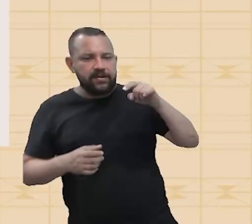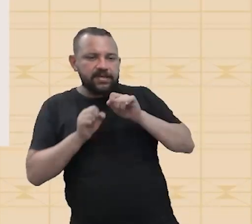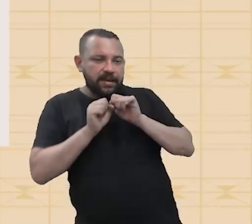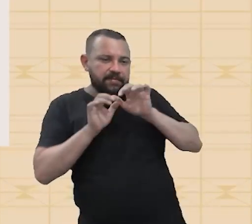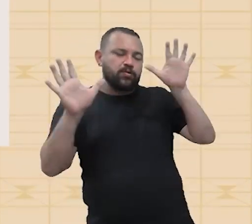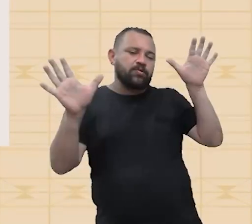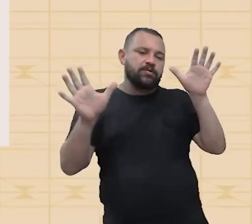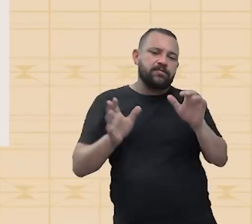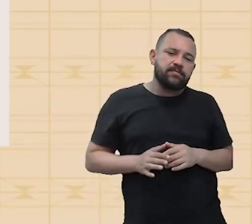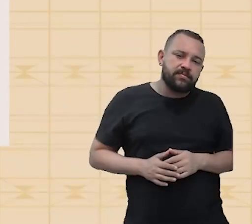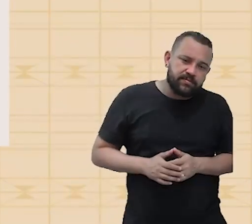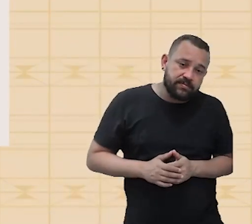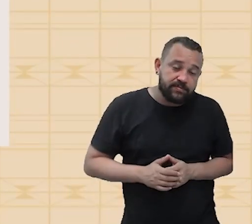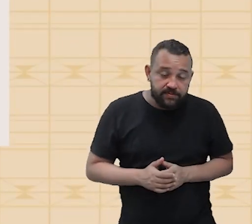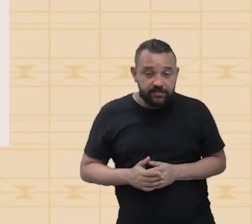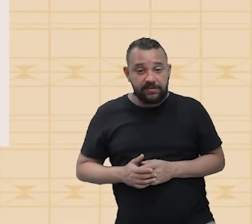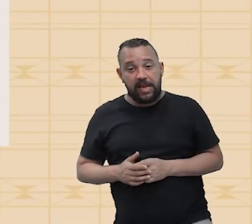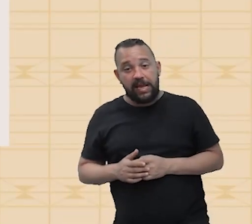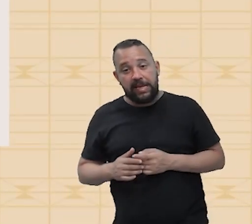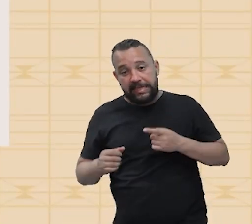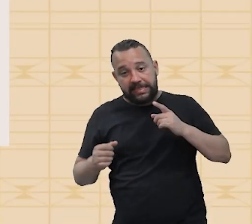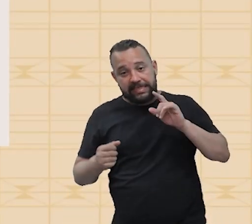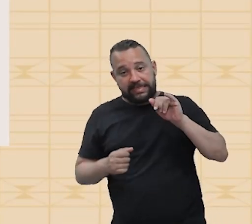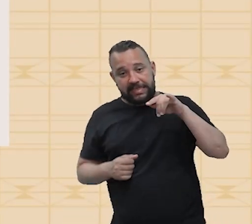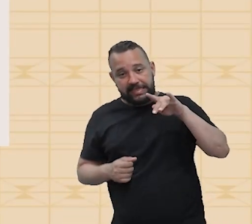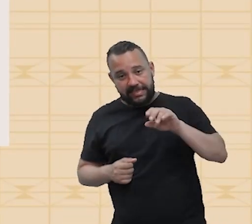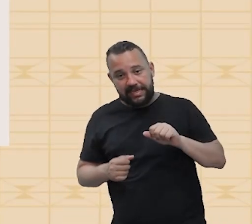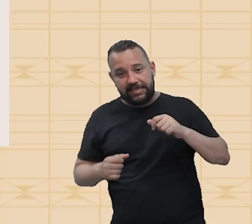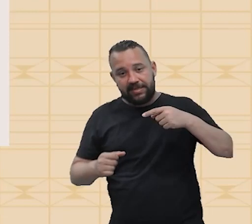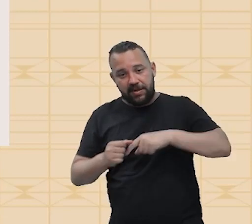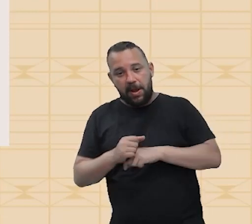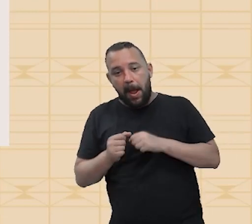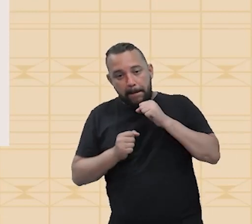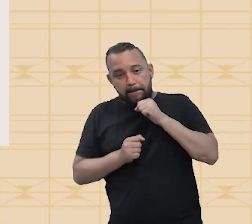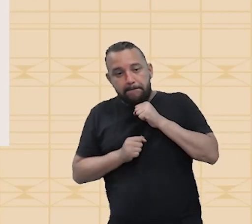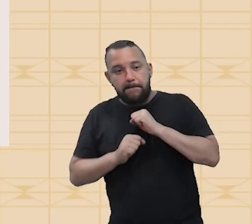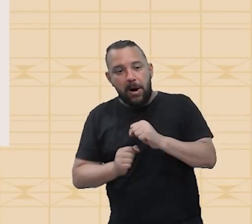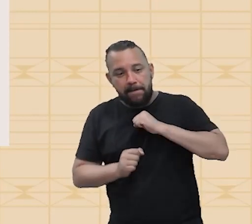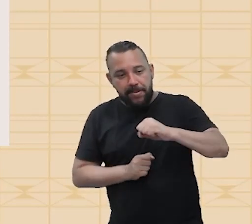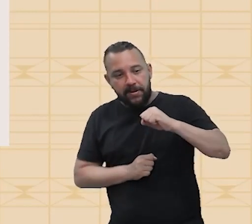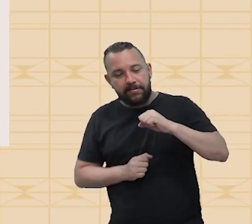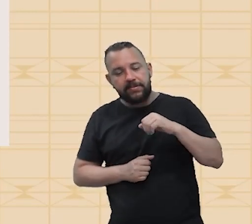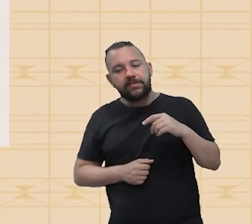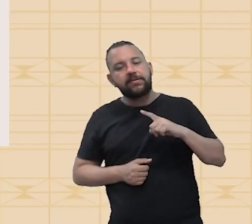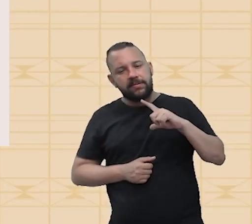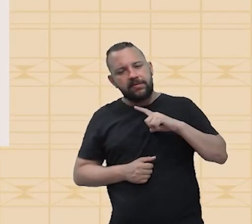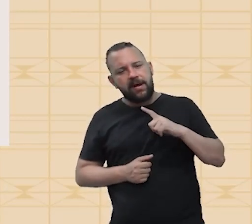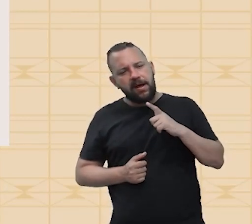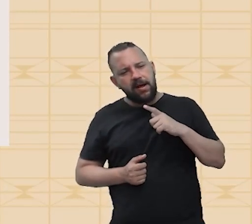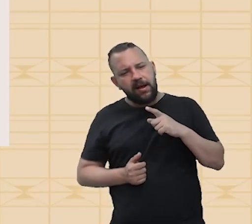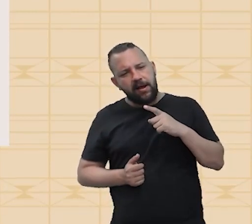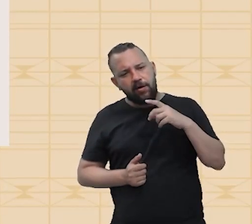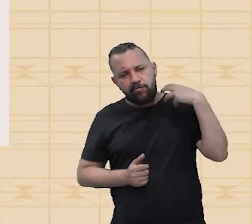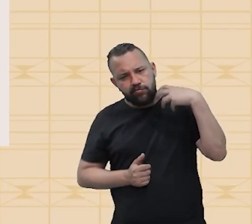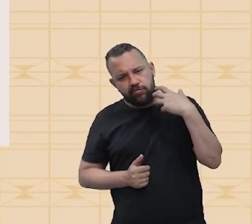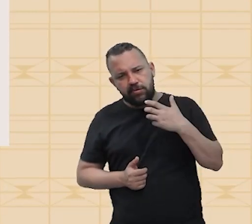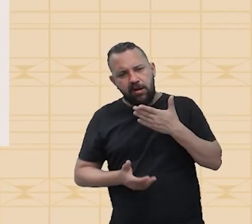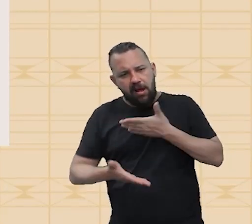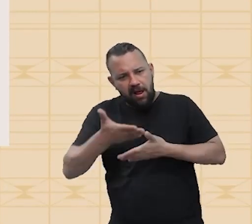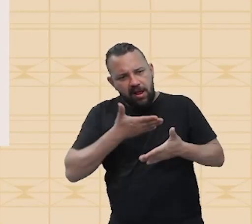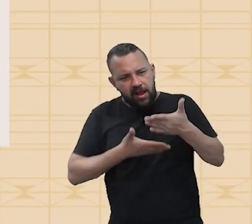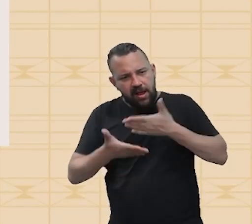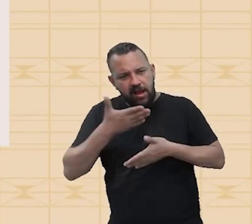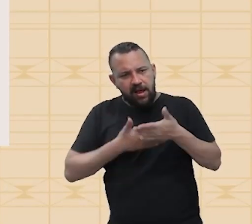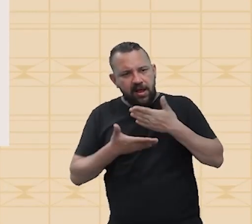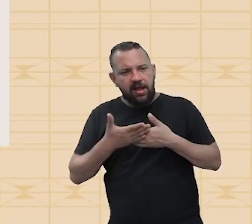Belezinha? Na intensidade do som, a gente pode também definir a potência que ele vai ter. E essa potência do som é a relação entre a